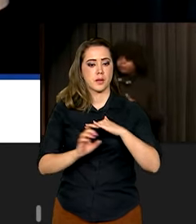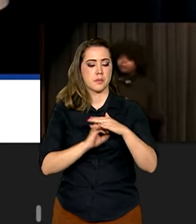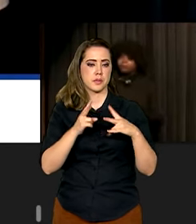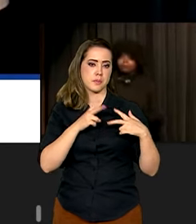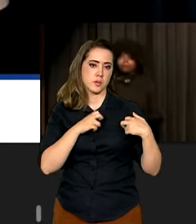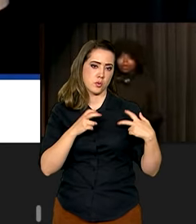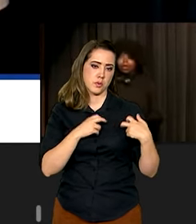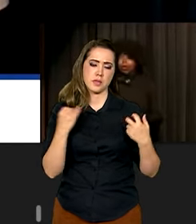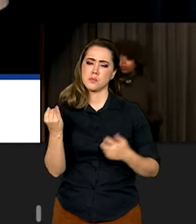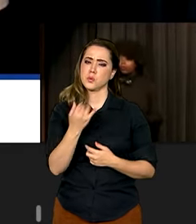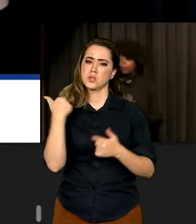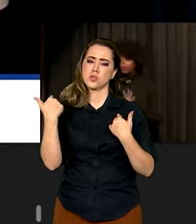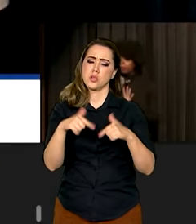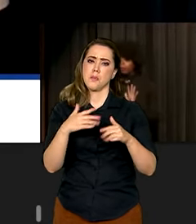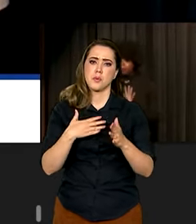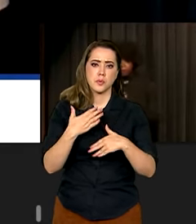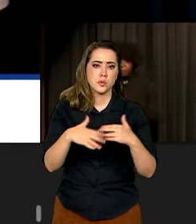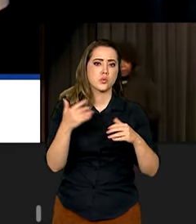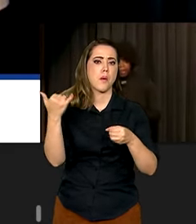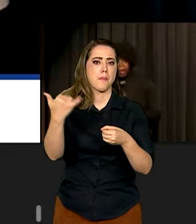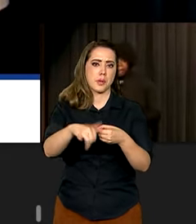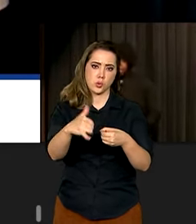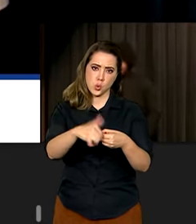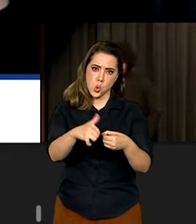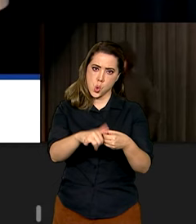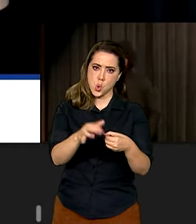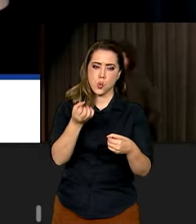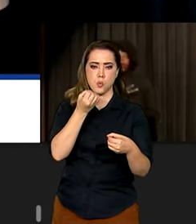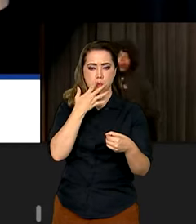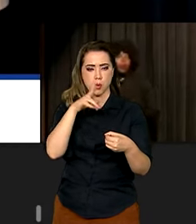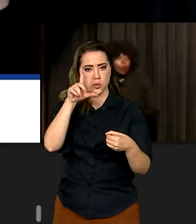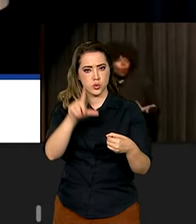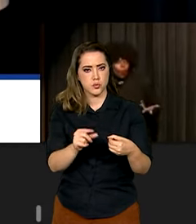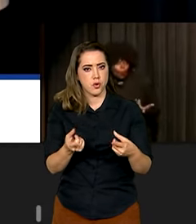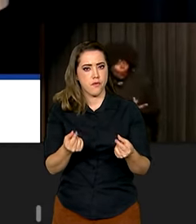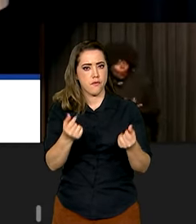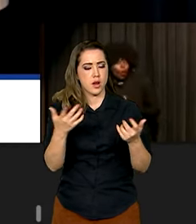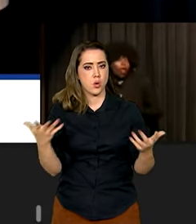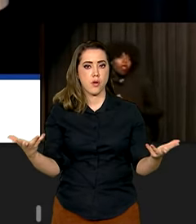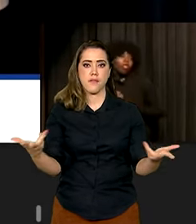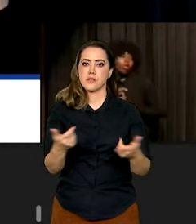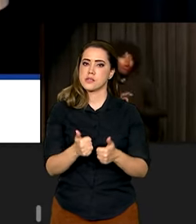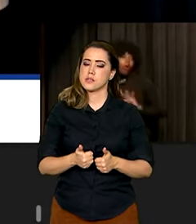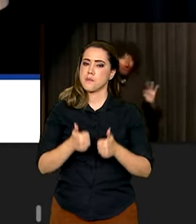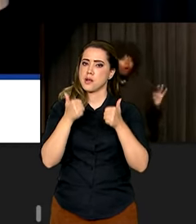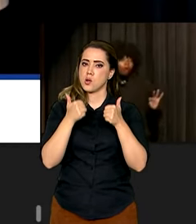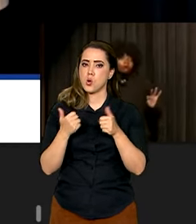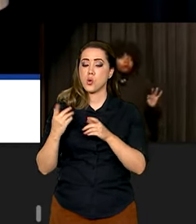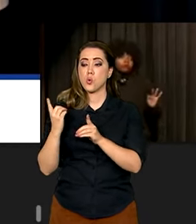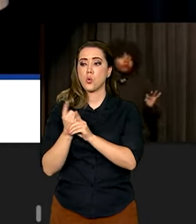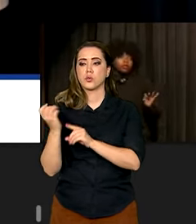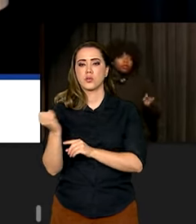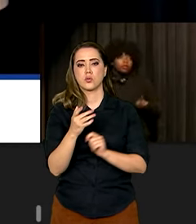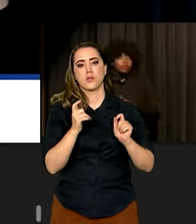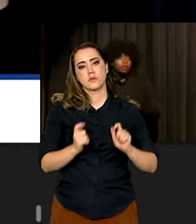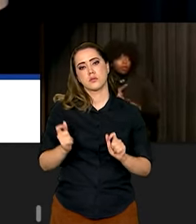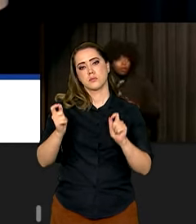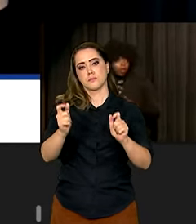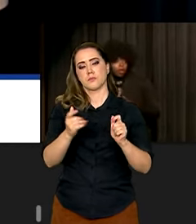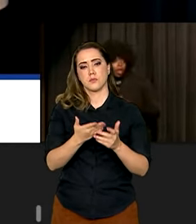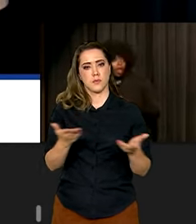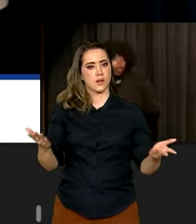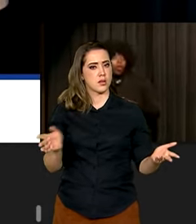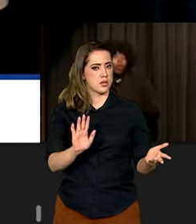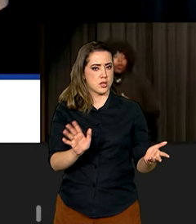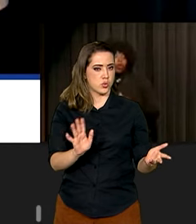continuar produzindo petróleo, petróleo de qualidade, reduzindo o custo, aumentando a eficiência e descobrindo novas reservas. E